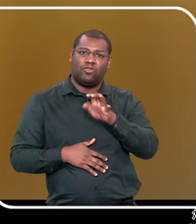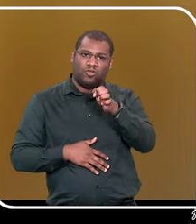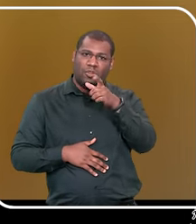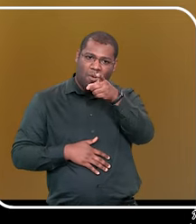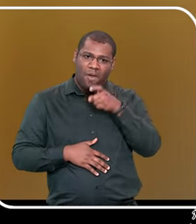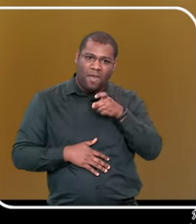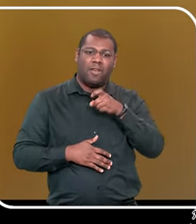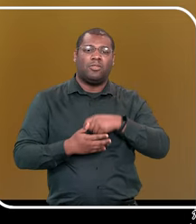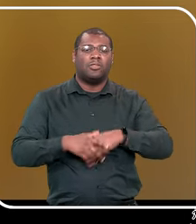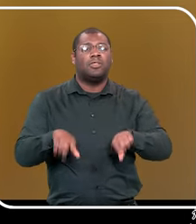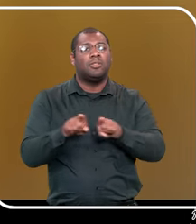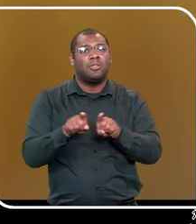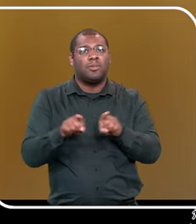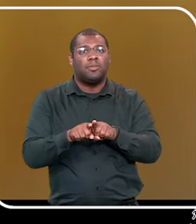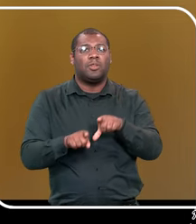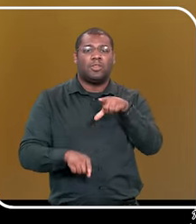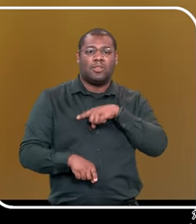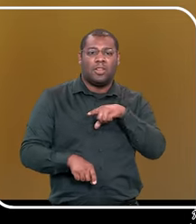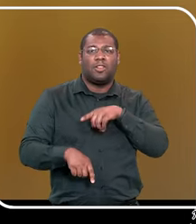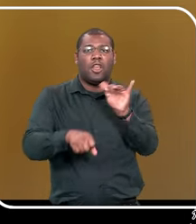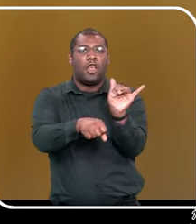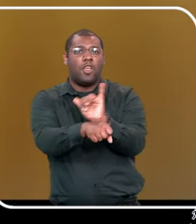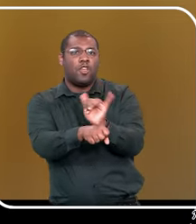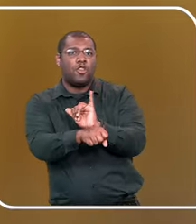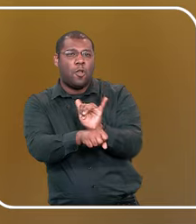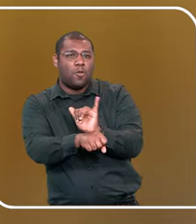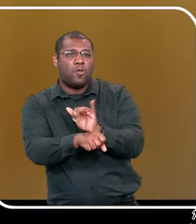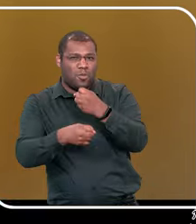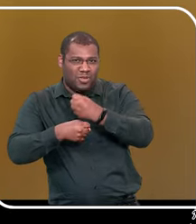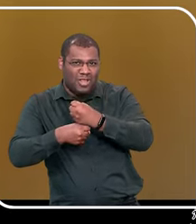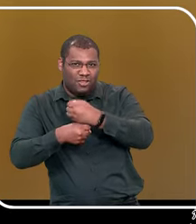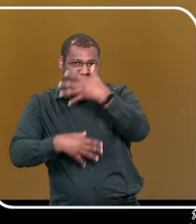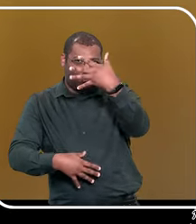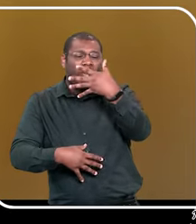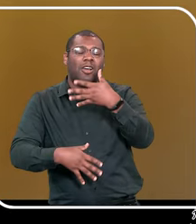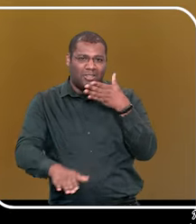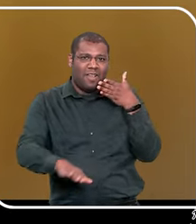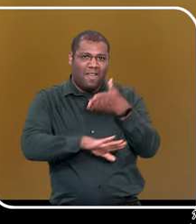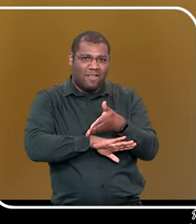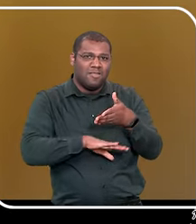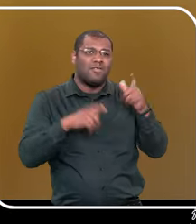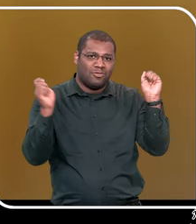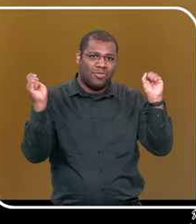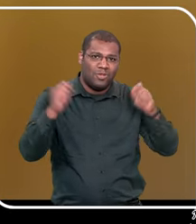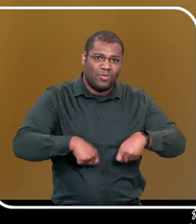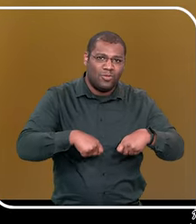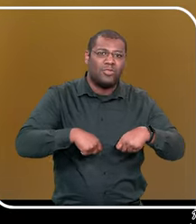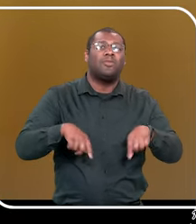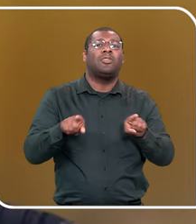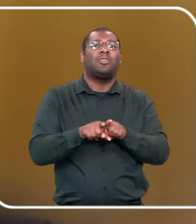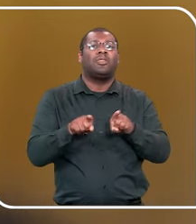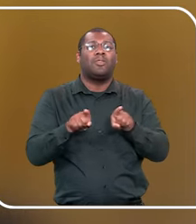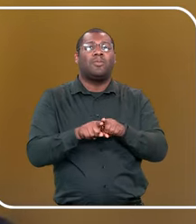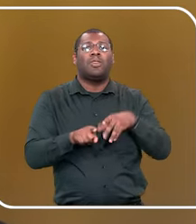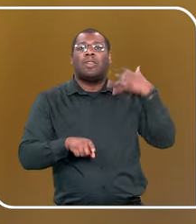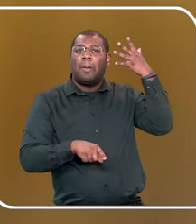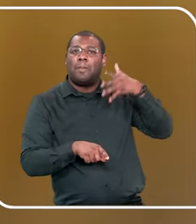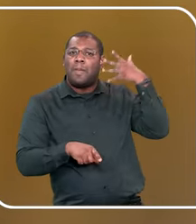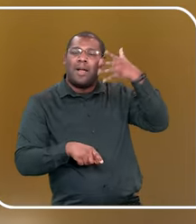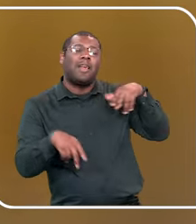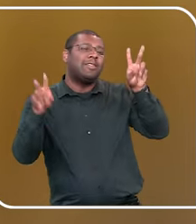totalização, e temos a playlist no YouTube que vou colocar no chat, temos a palestra Socorro Meu Filho Não Me